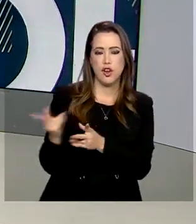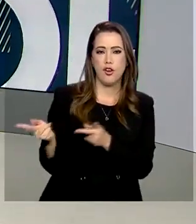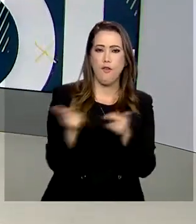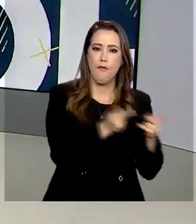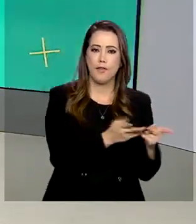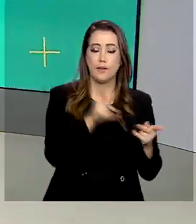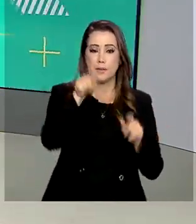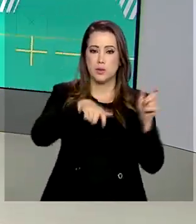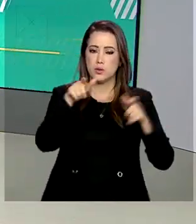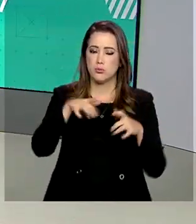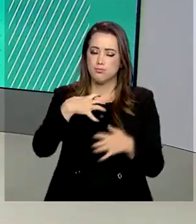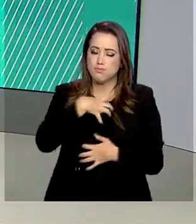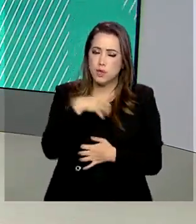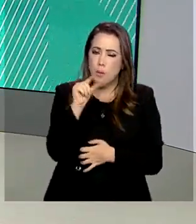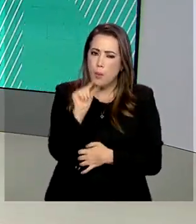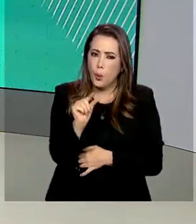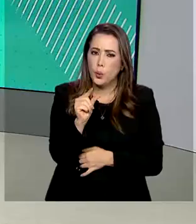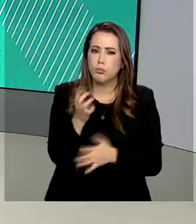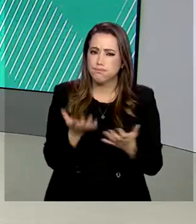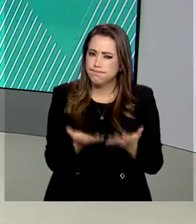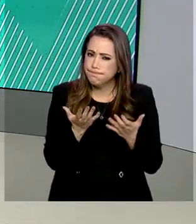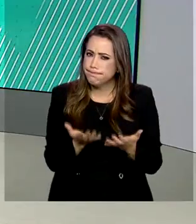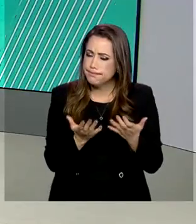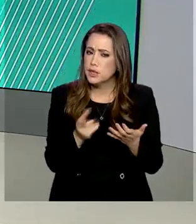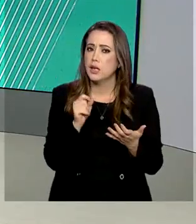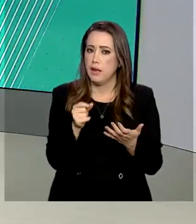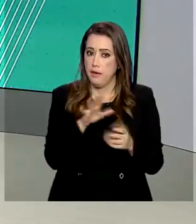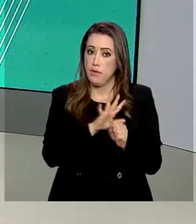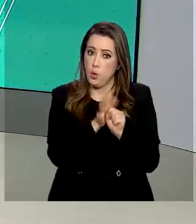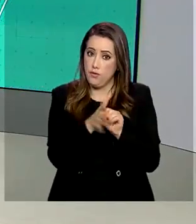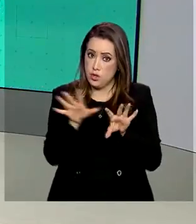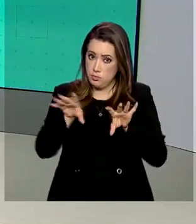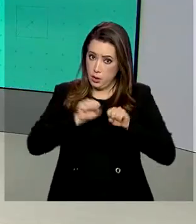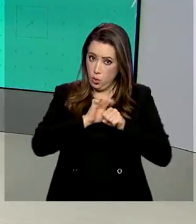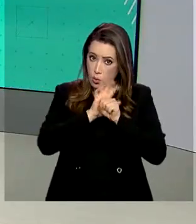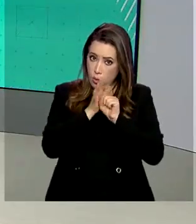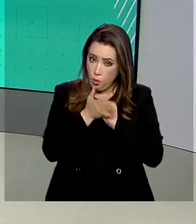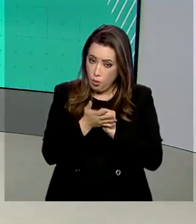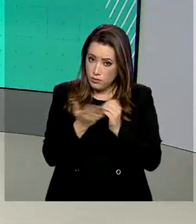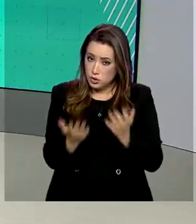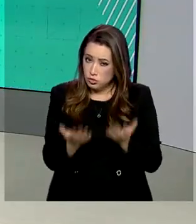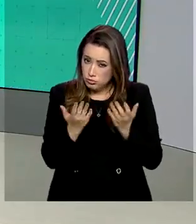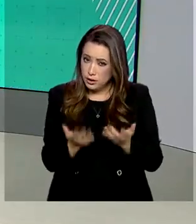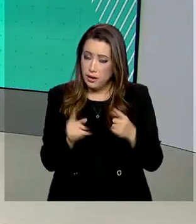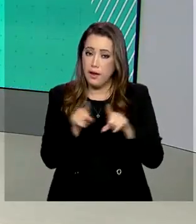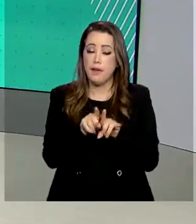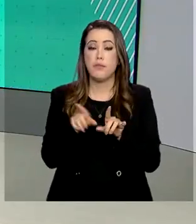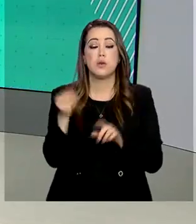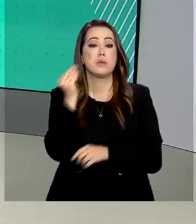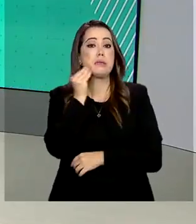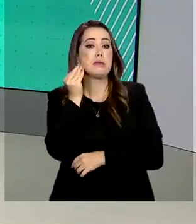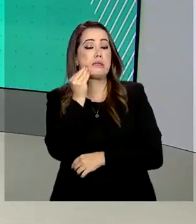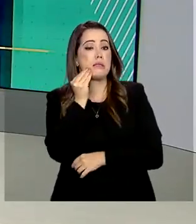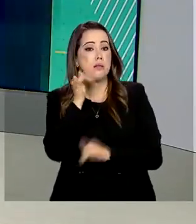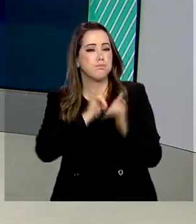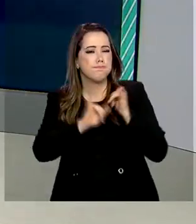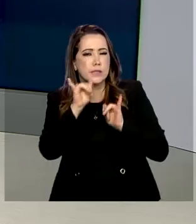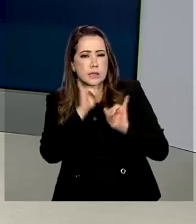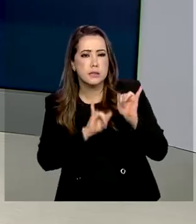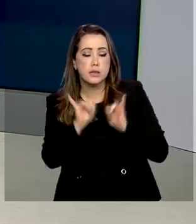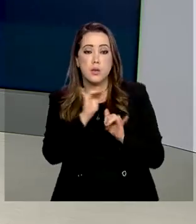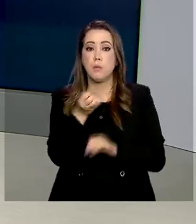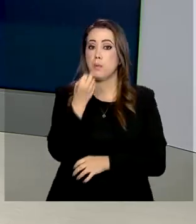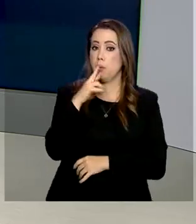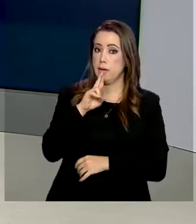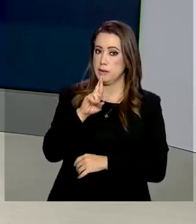pessoas com sintomas leves de Covid-19 para participar dos testes clínicos de um medicamento que teve bons resultados em